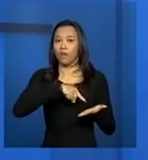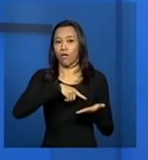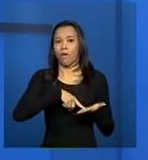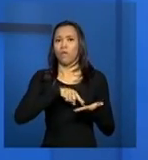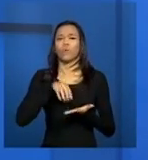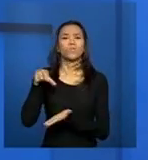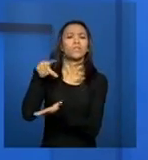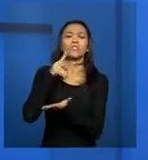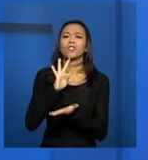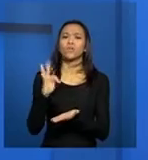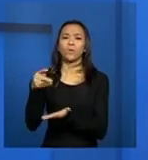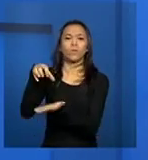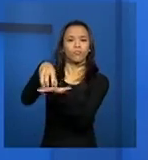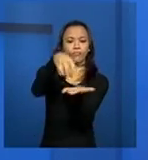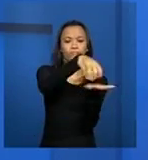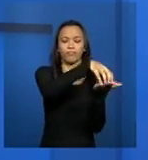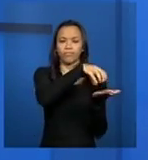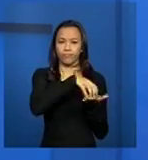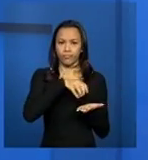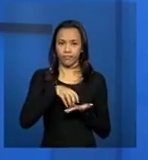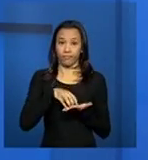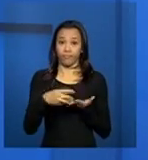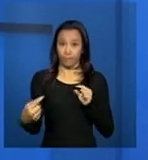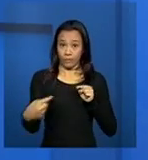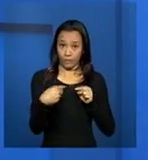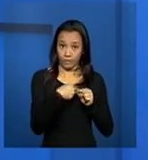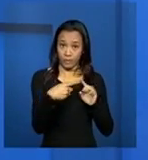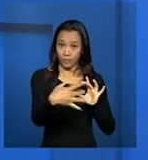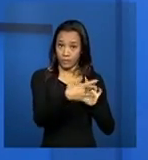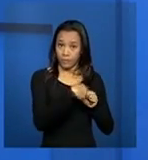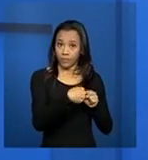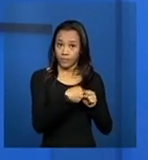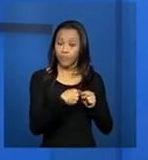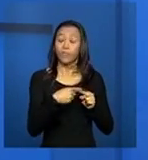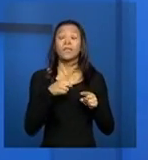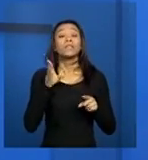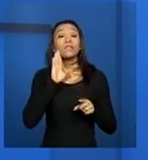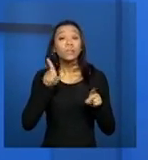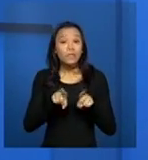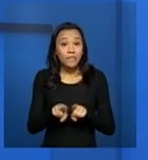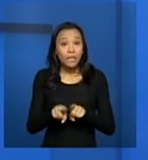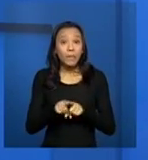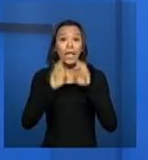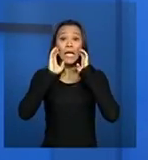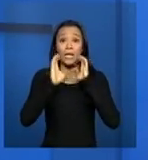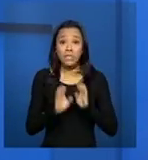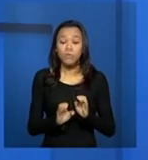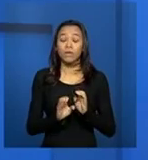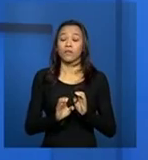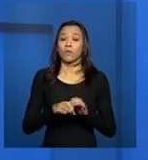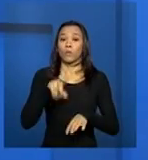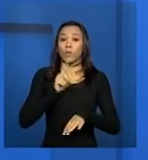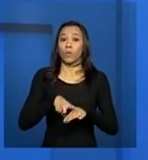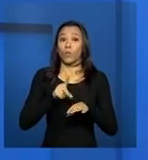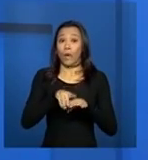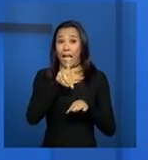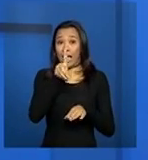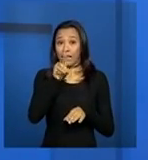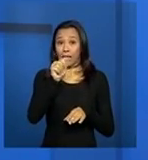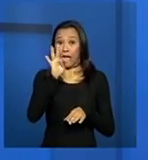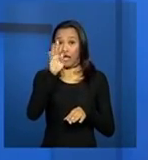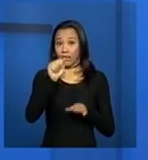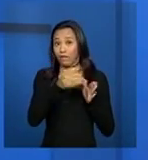todas essas entidades, considerando os prazos estabelecidos por essas normativas que já foram